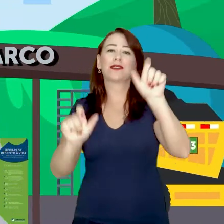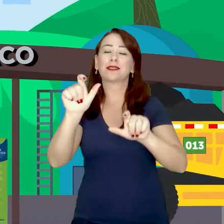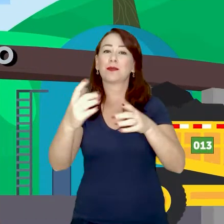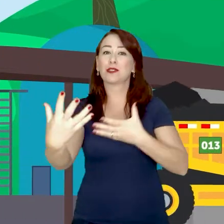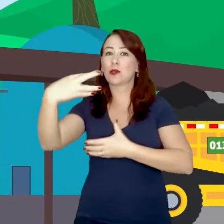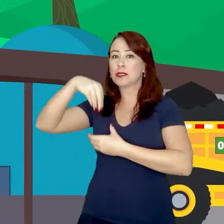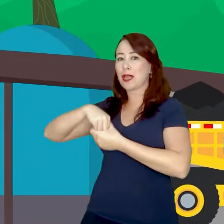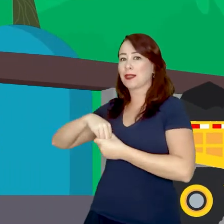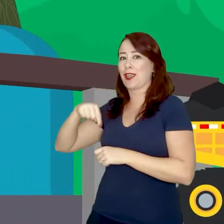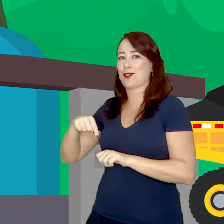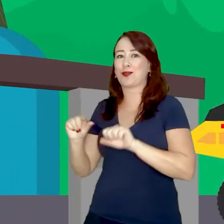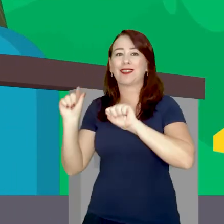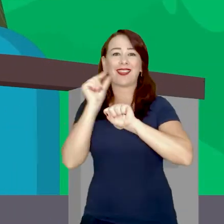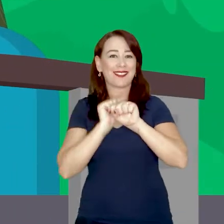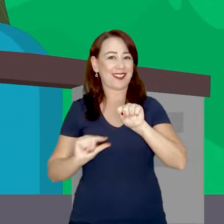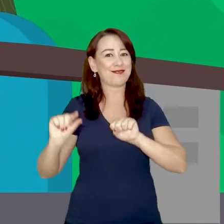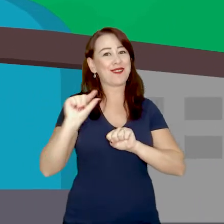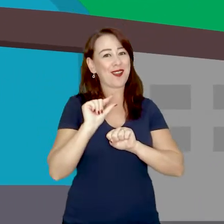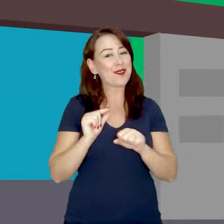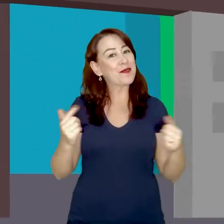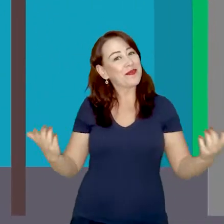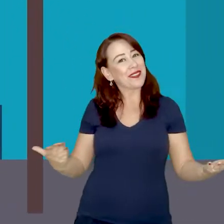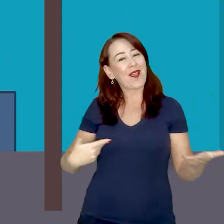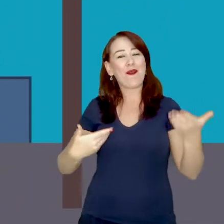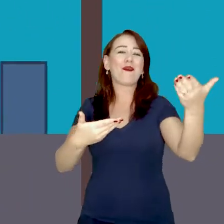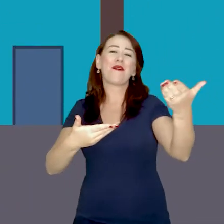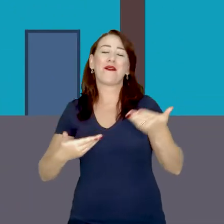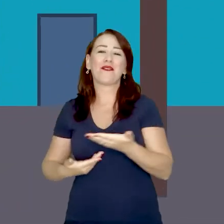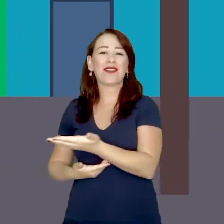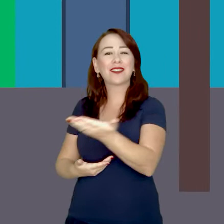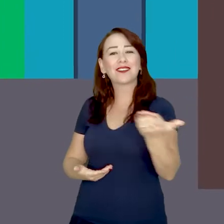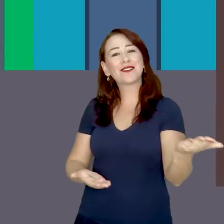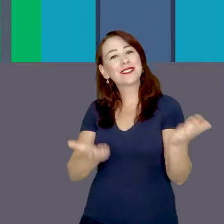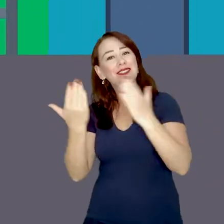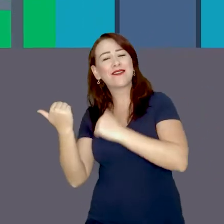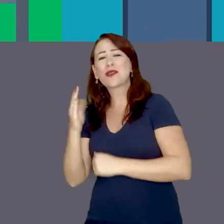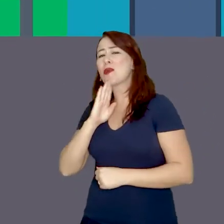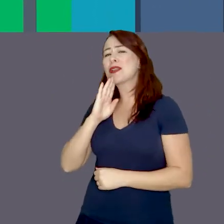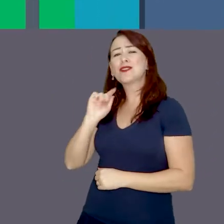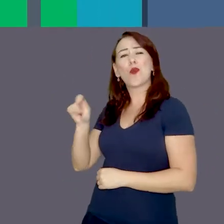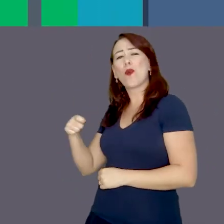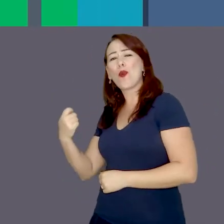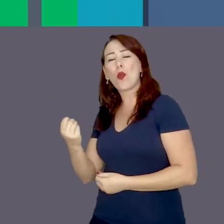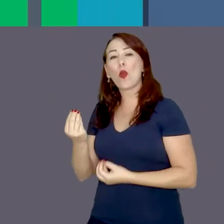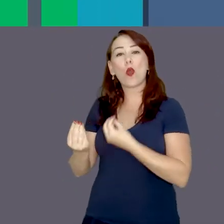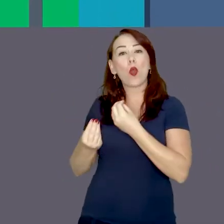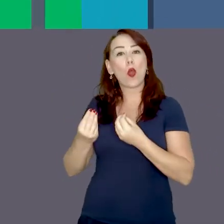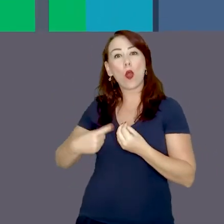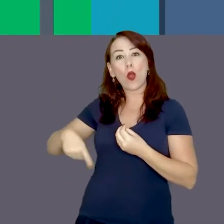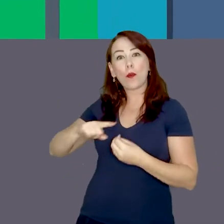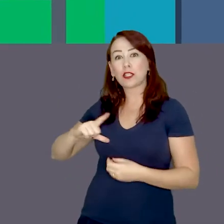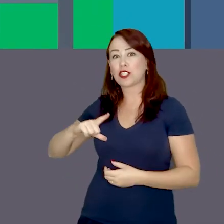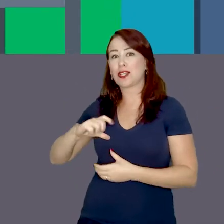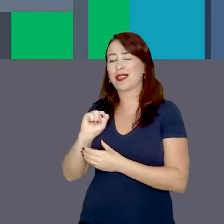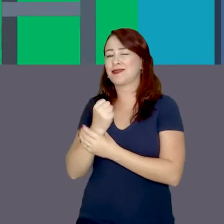circulam em nossas instalações. Por isso, convidamos você a conhecer um pouco mais quem somos e como a